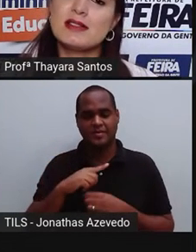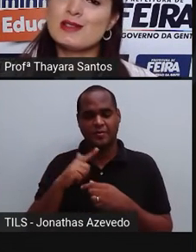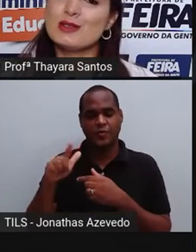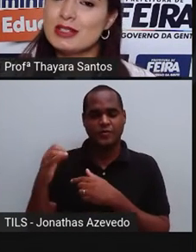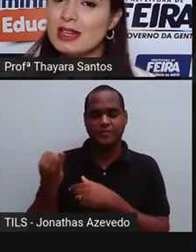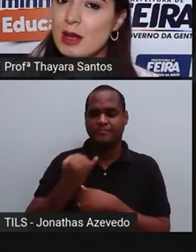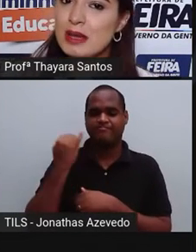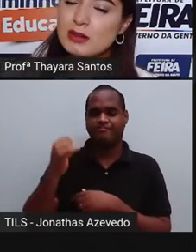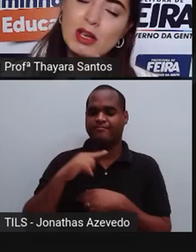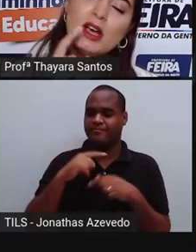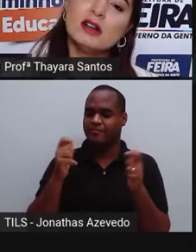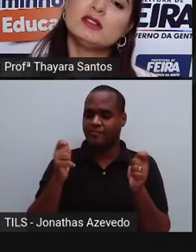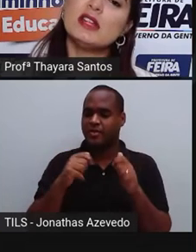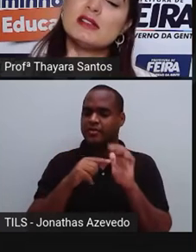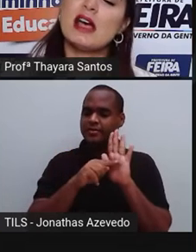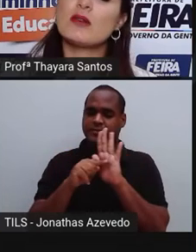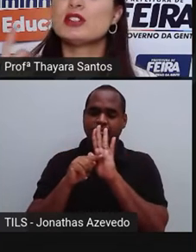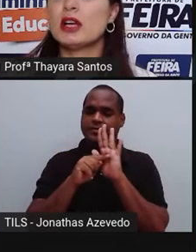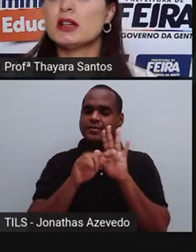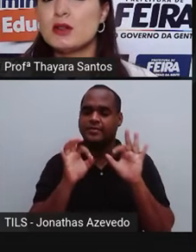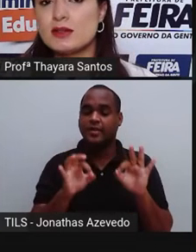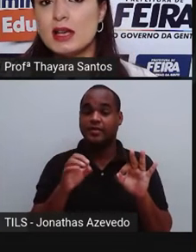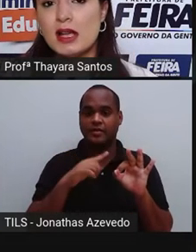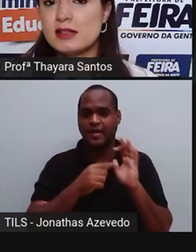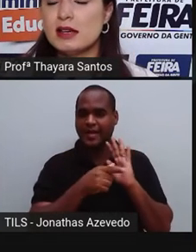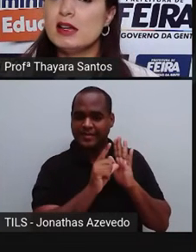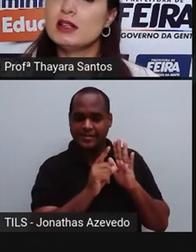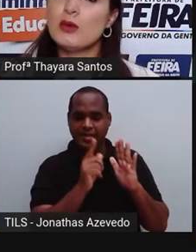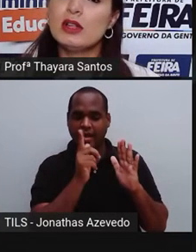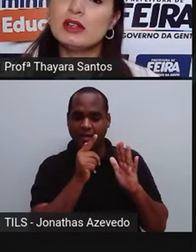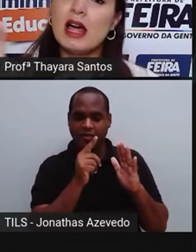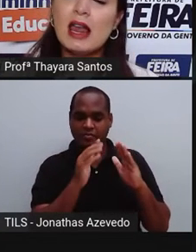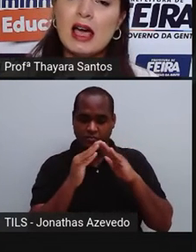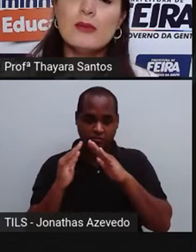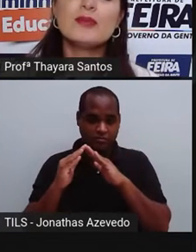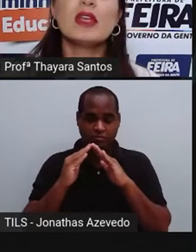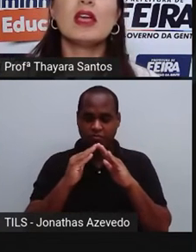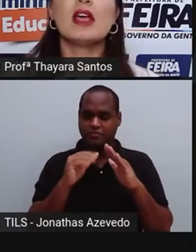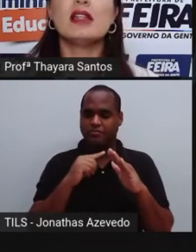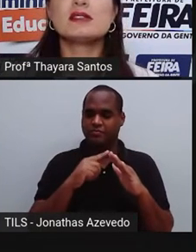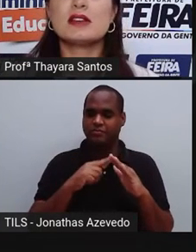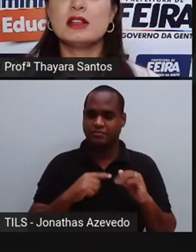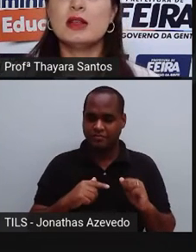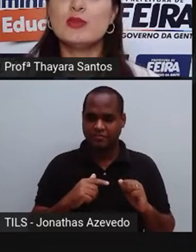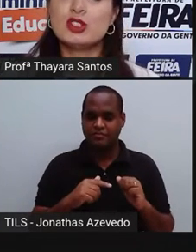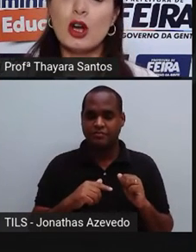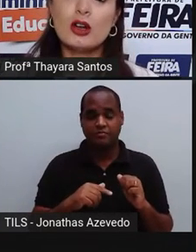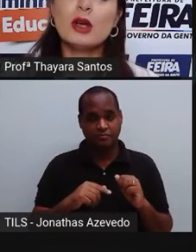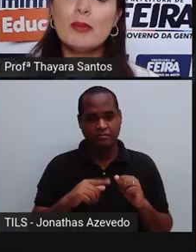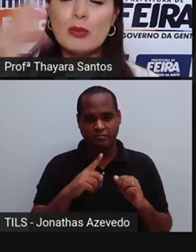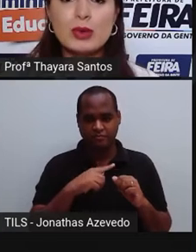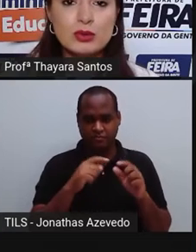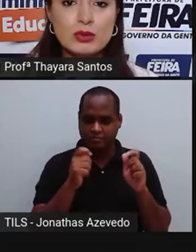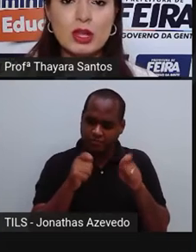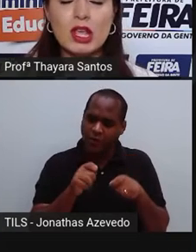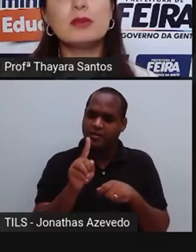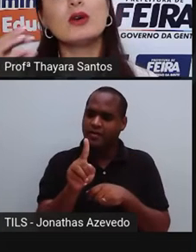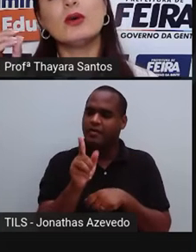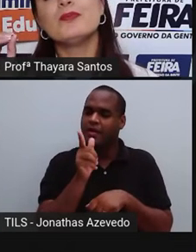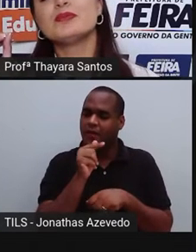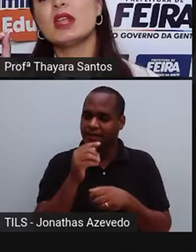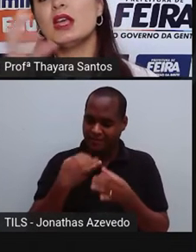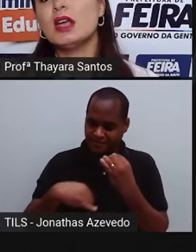lá nas estações de tratamento, antes dessa água chegar na nossa casa. Então, está lá, eles jogam também um produto